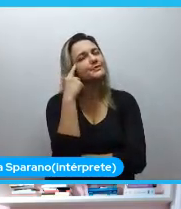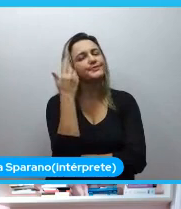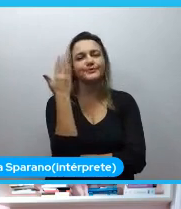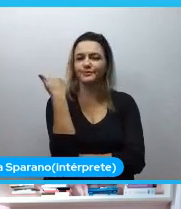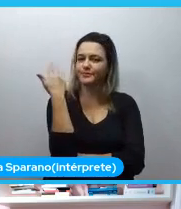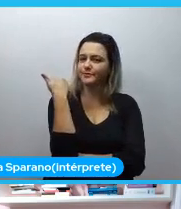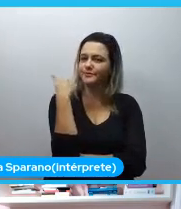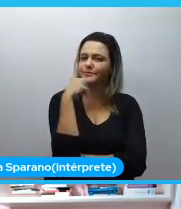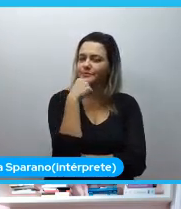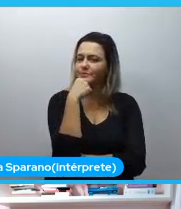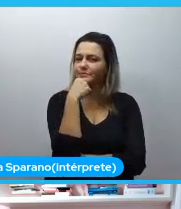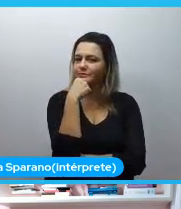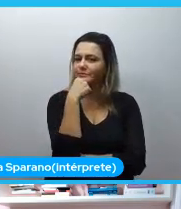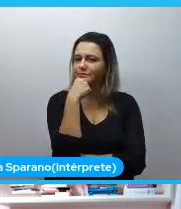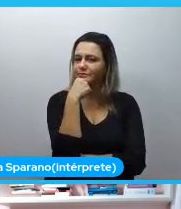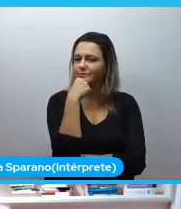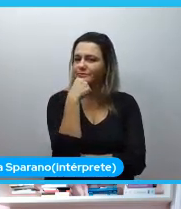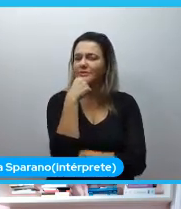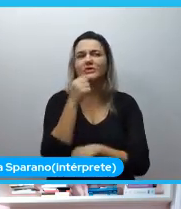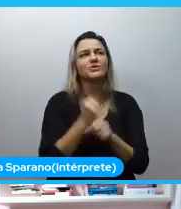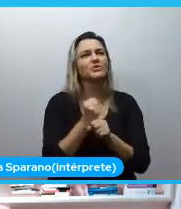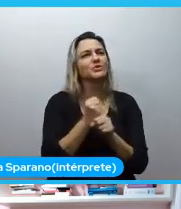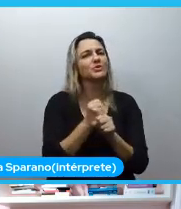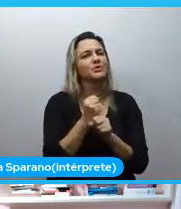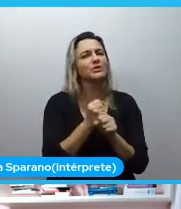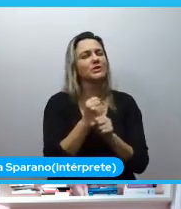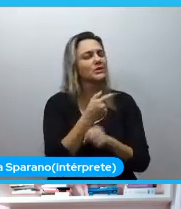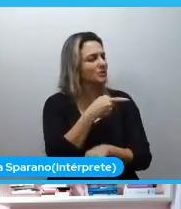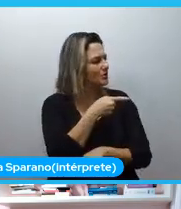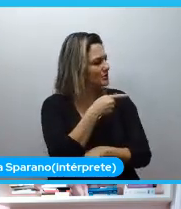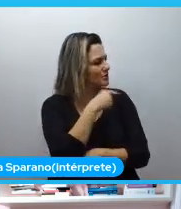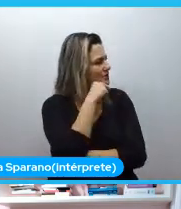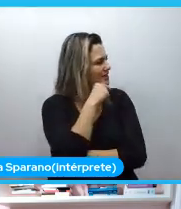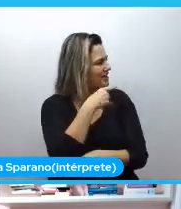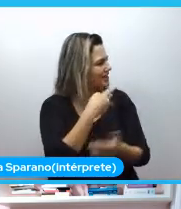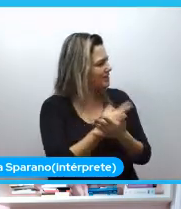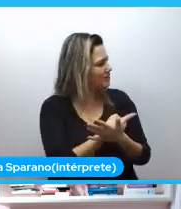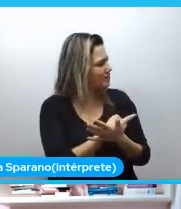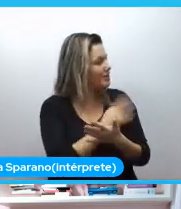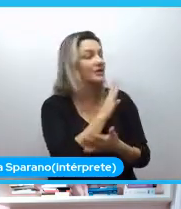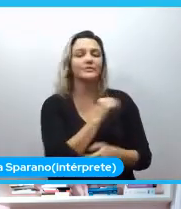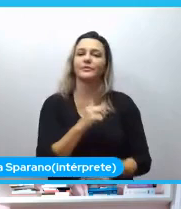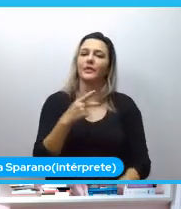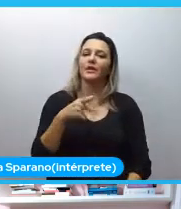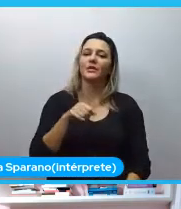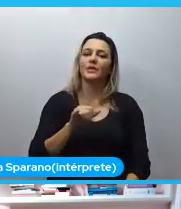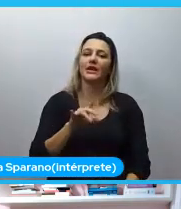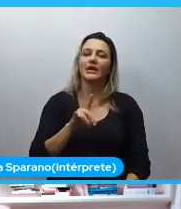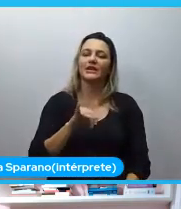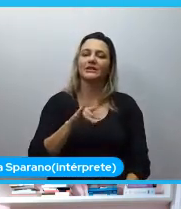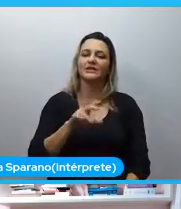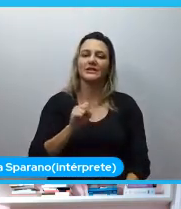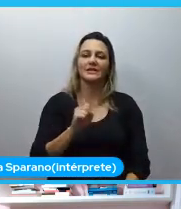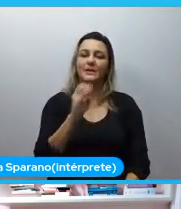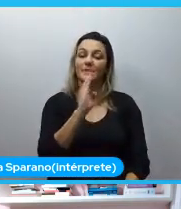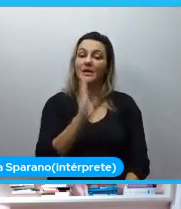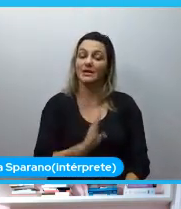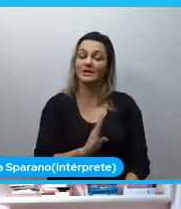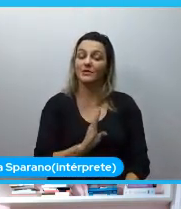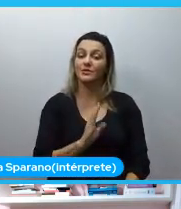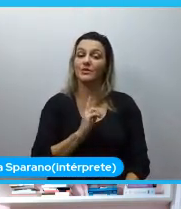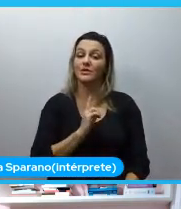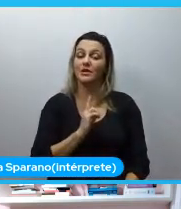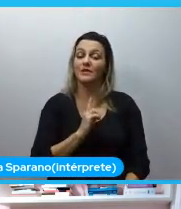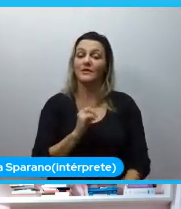percebi até que eu coloquei o ano talvez errado. Mas o Pileis Brasil, ele surgiu... A gente teve a primeira